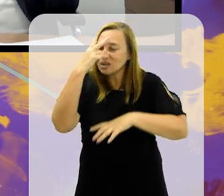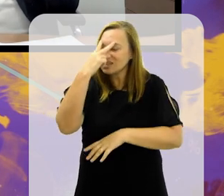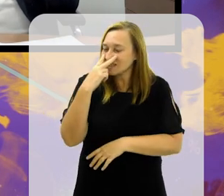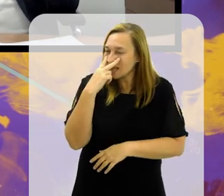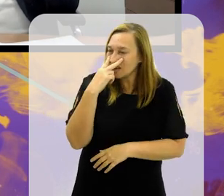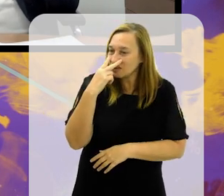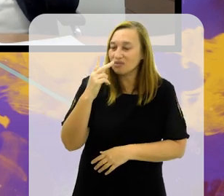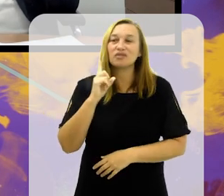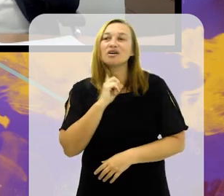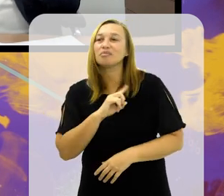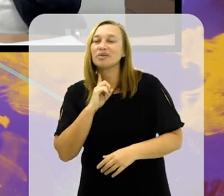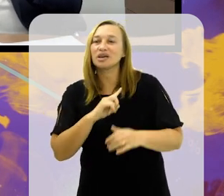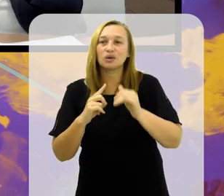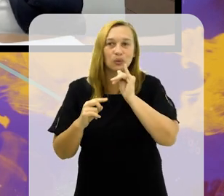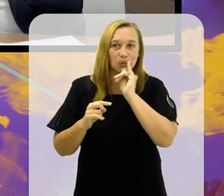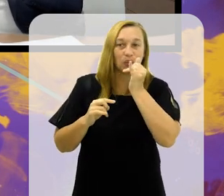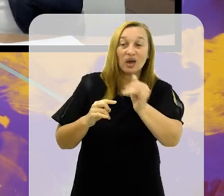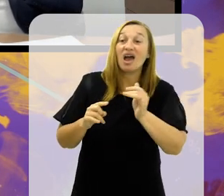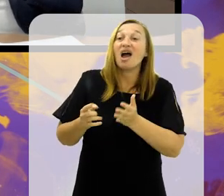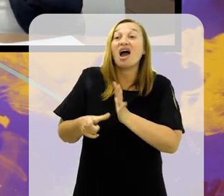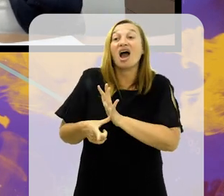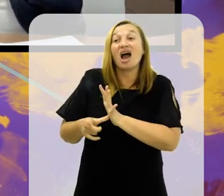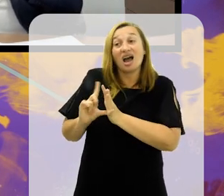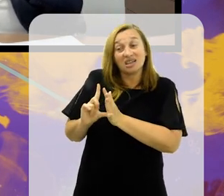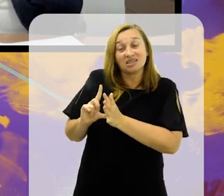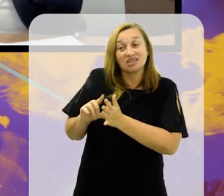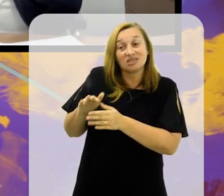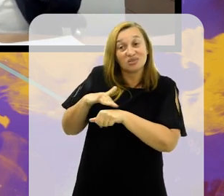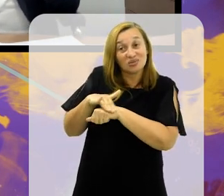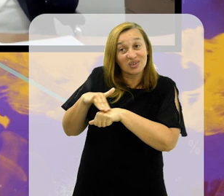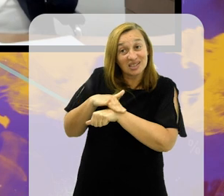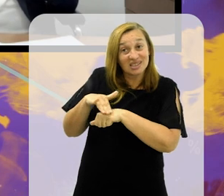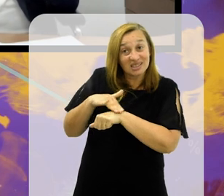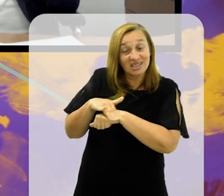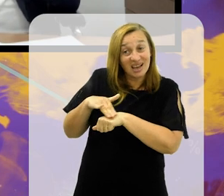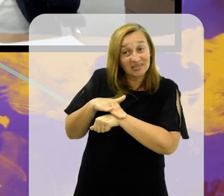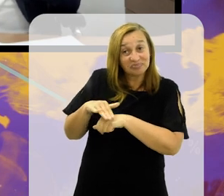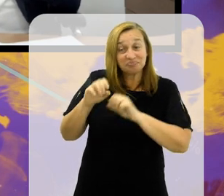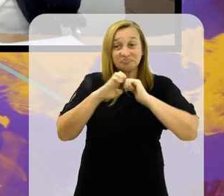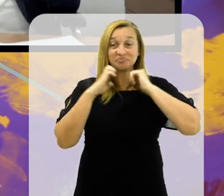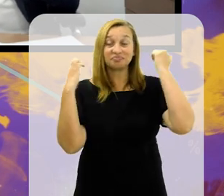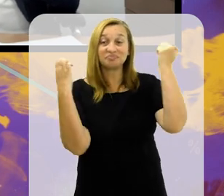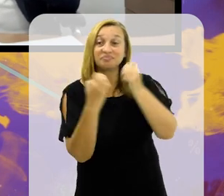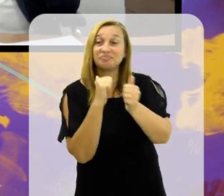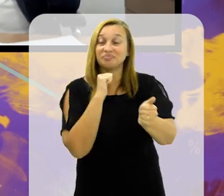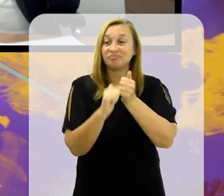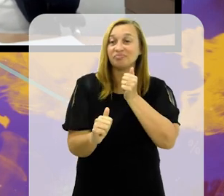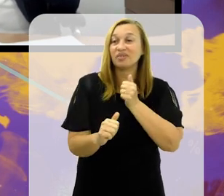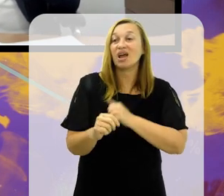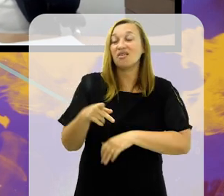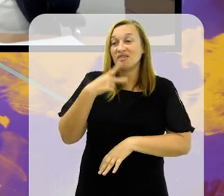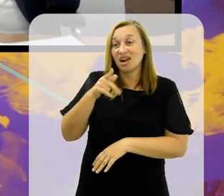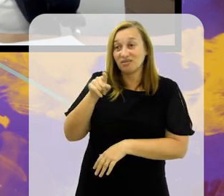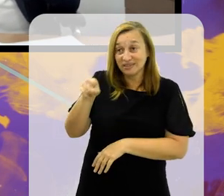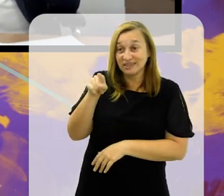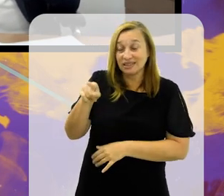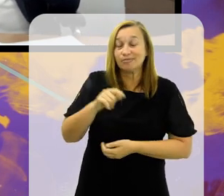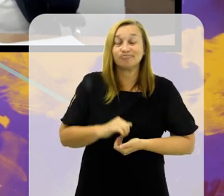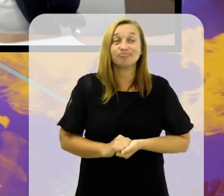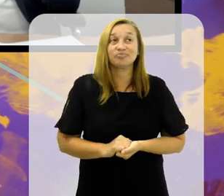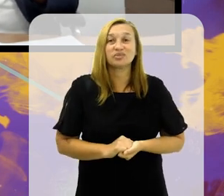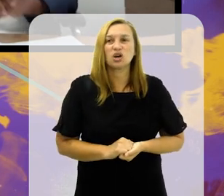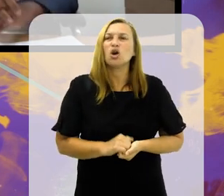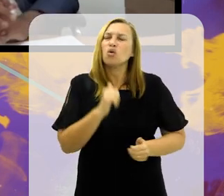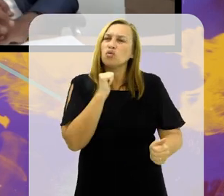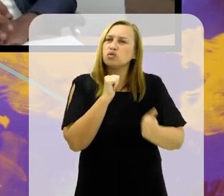cegos do Flamengo e Fluminense. Antes da gente conversar aqui no ar, no Arena Esportiva, até cheguei a comentar para você